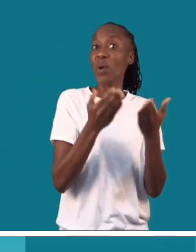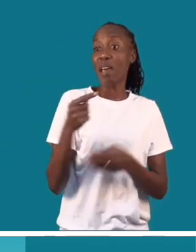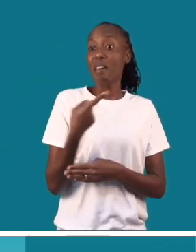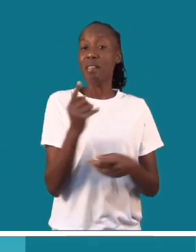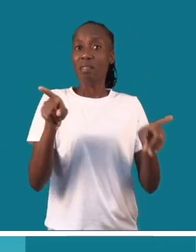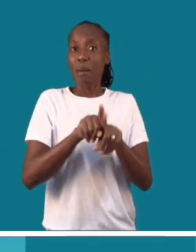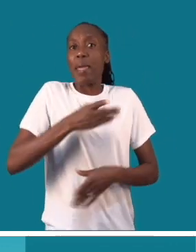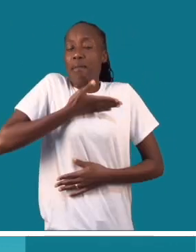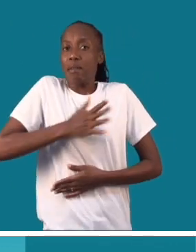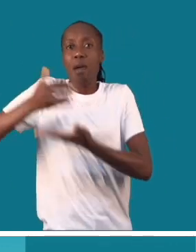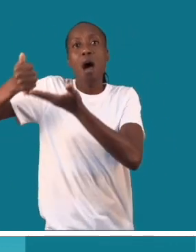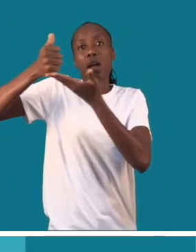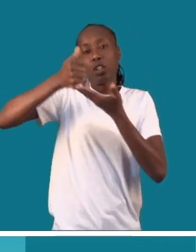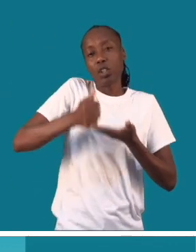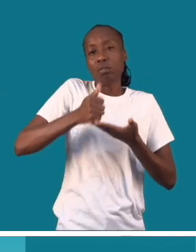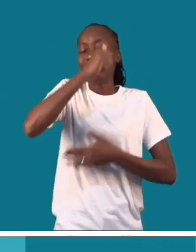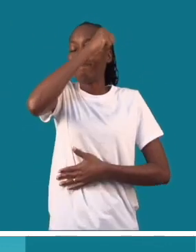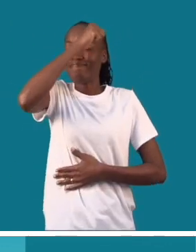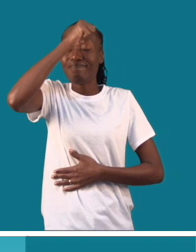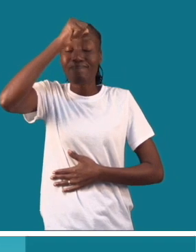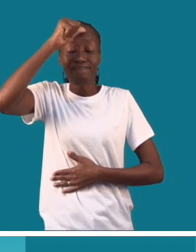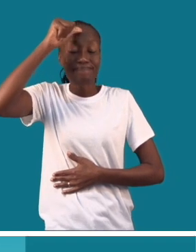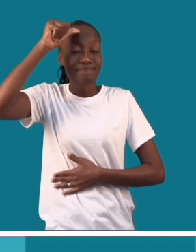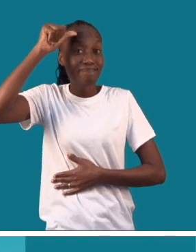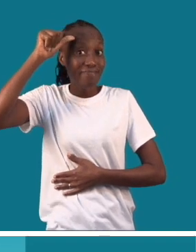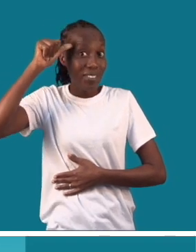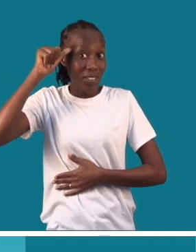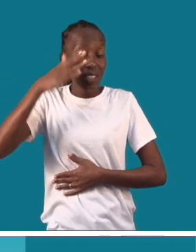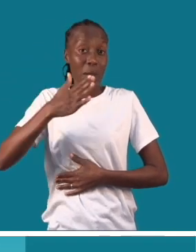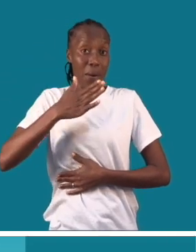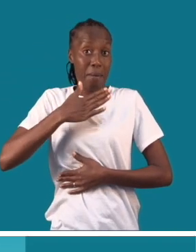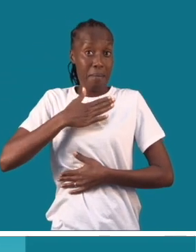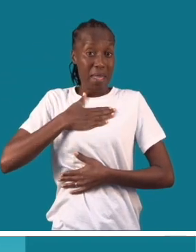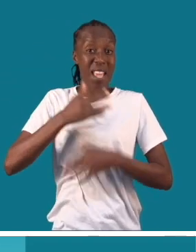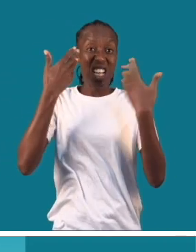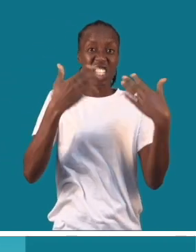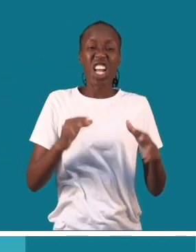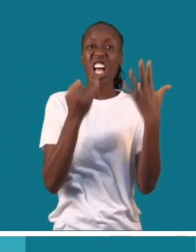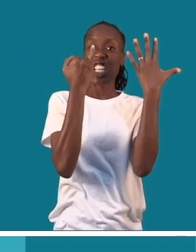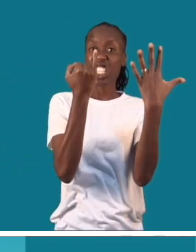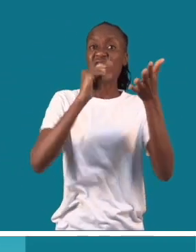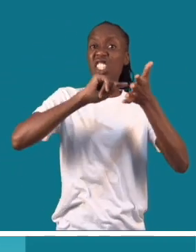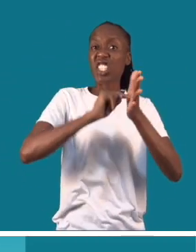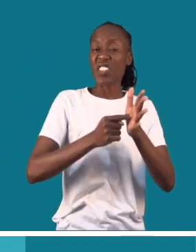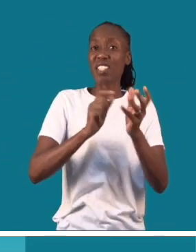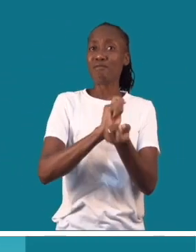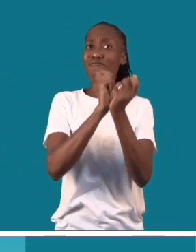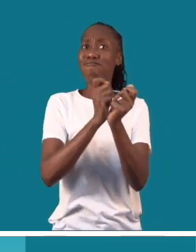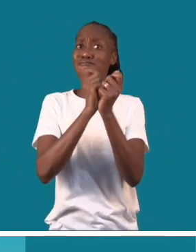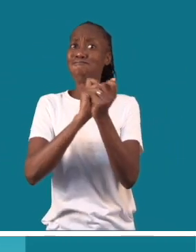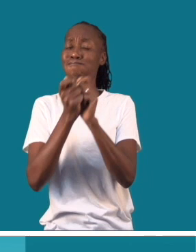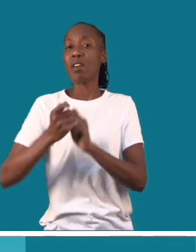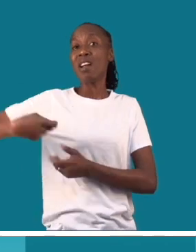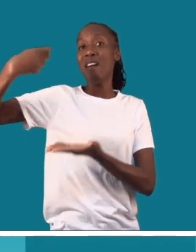que também precisa de ajuda. Por isso, é muito difícil. No meu caso, troquei seis vezes de